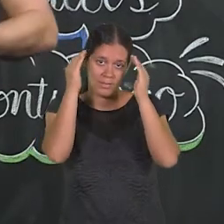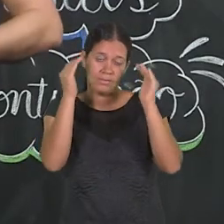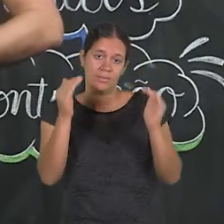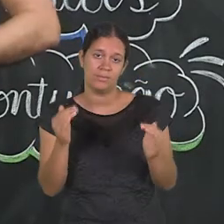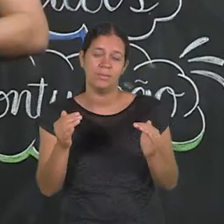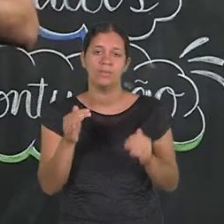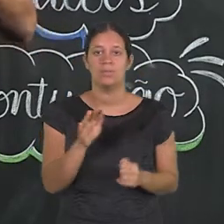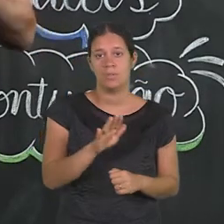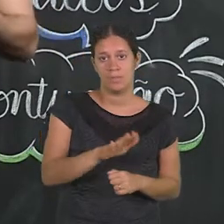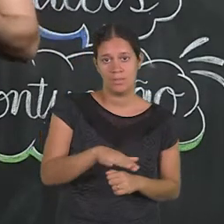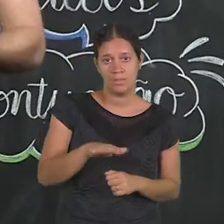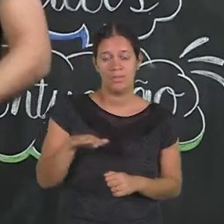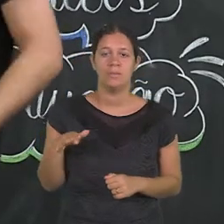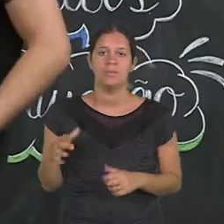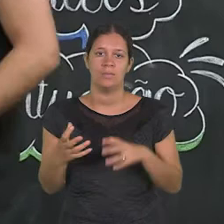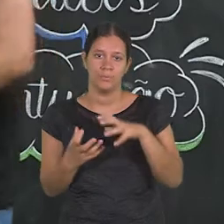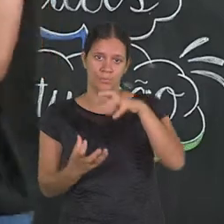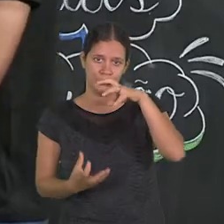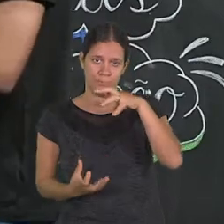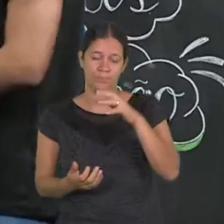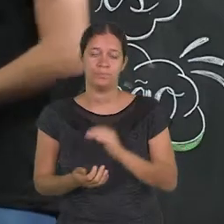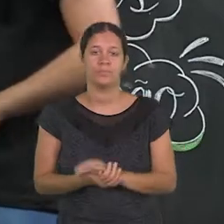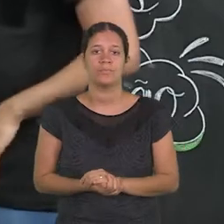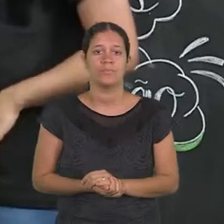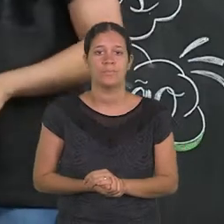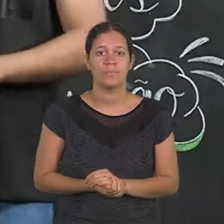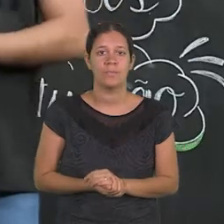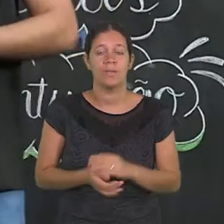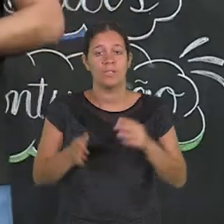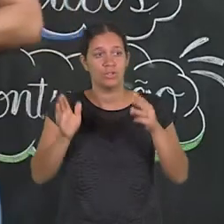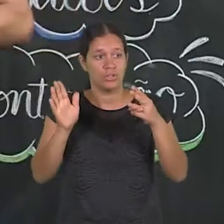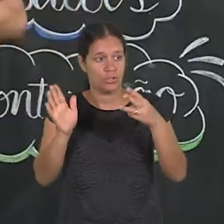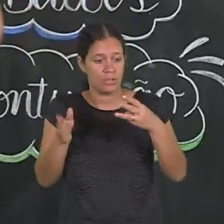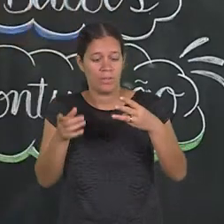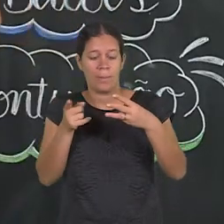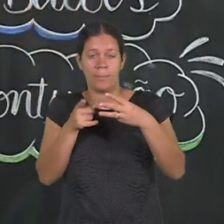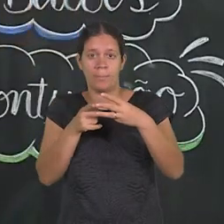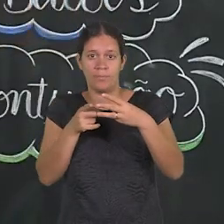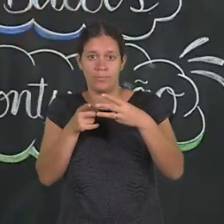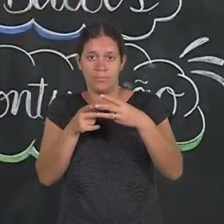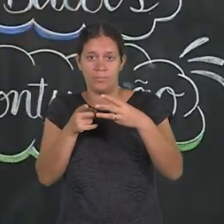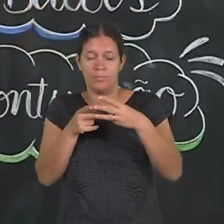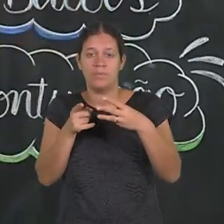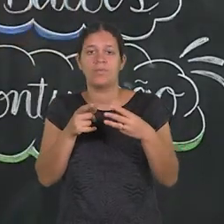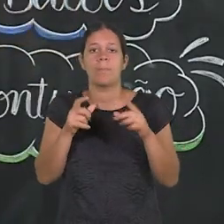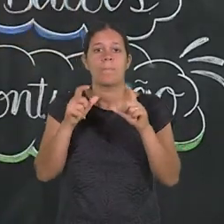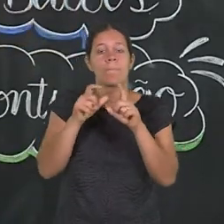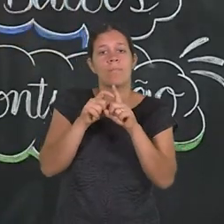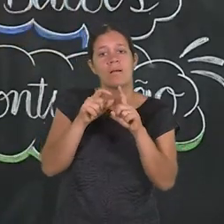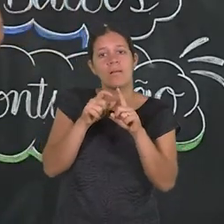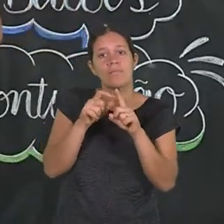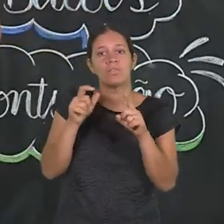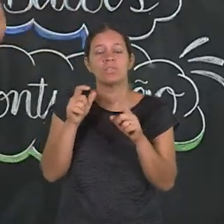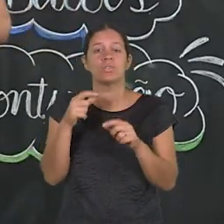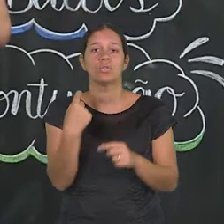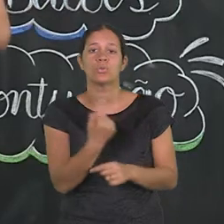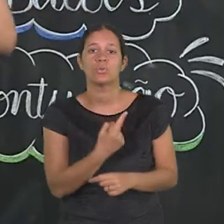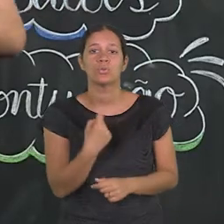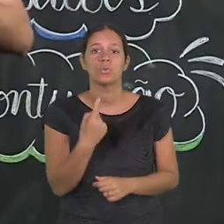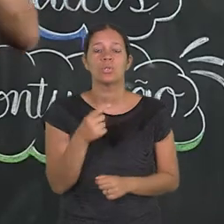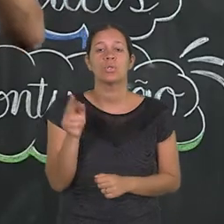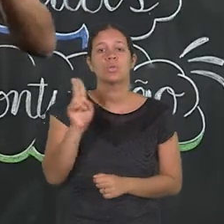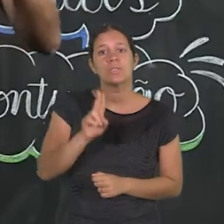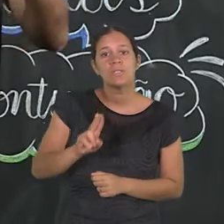personagem, que pode ser uma criança, pode ser um adulto. Já as onomatopeias são aquelas palavras que a gente